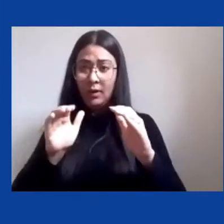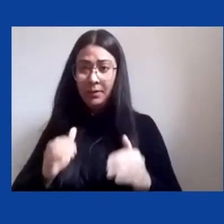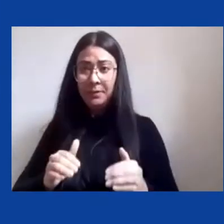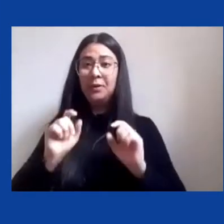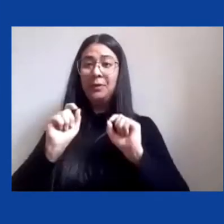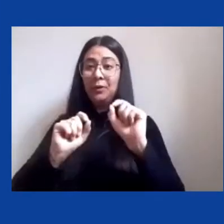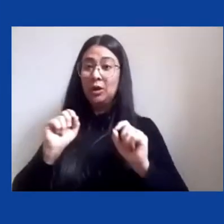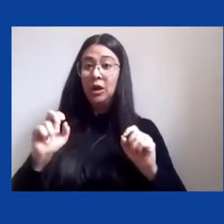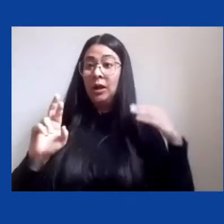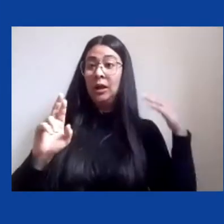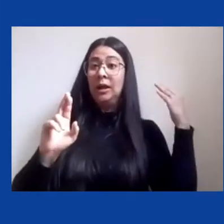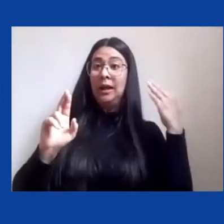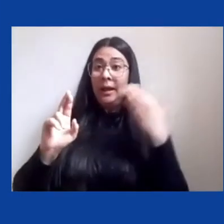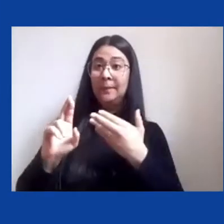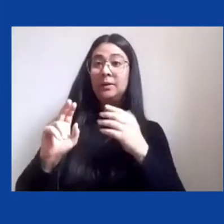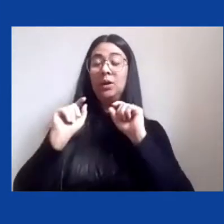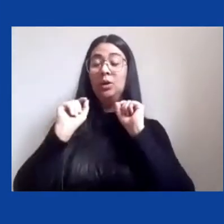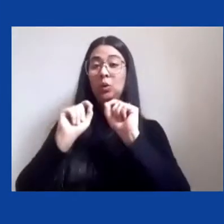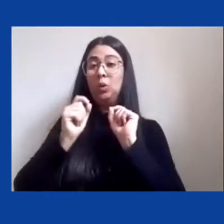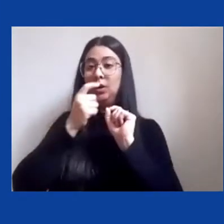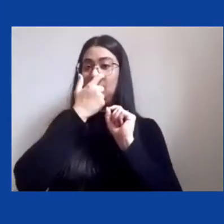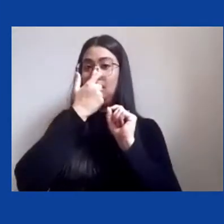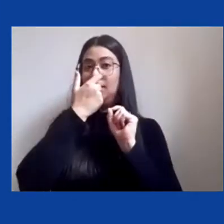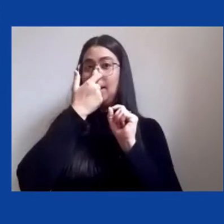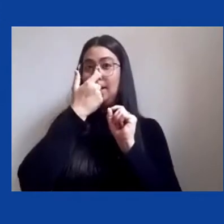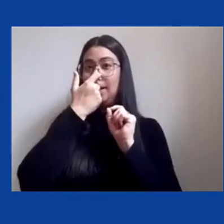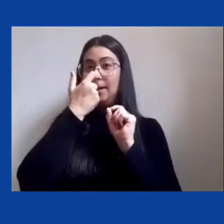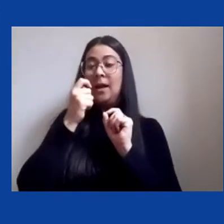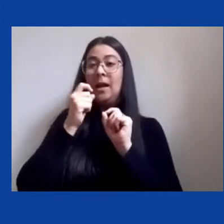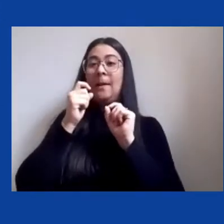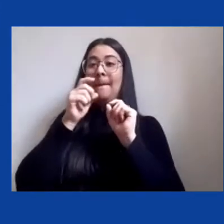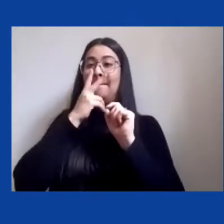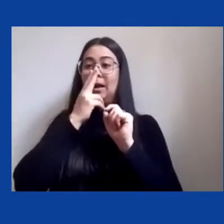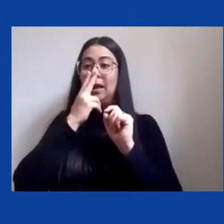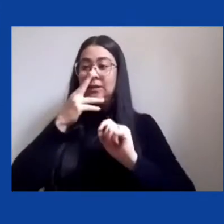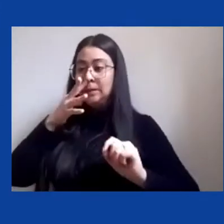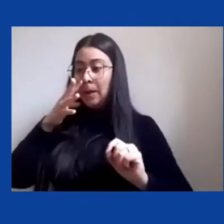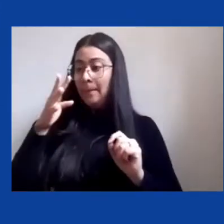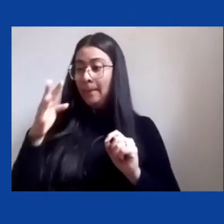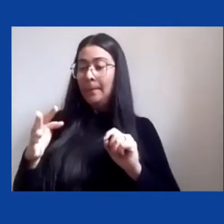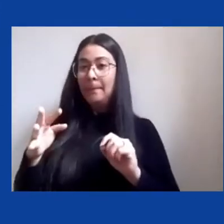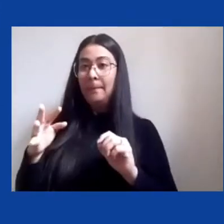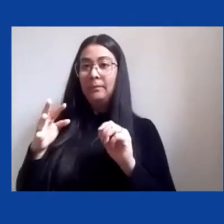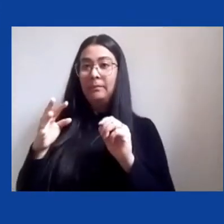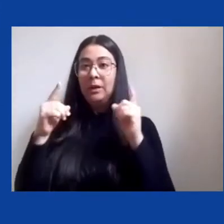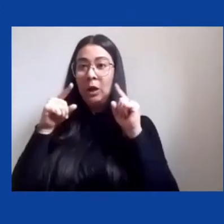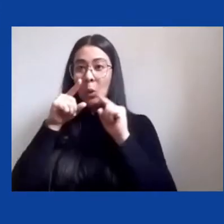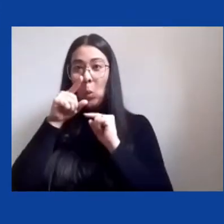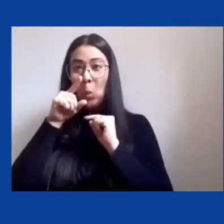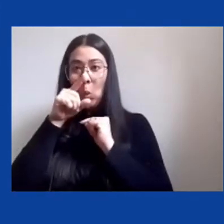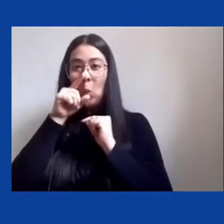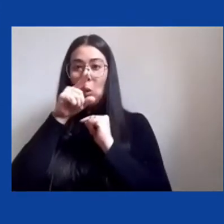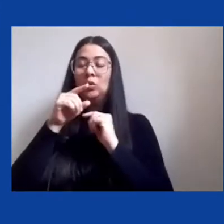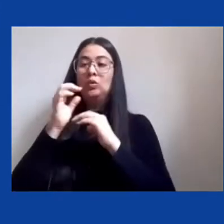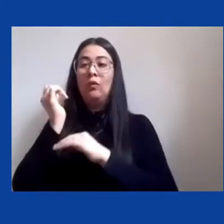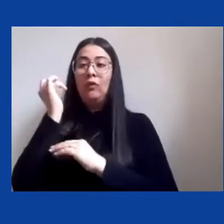ameaça à economia de fronteira convencional que nunca se desarticulou, pois a inserção do Brasil na ordem econômica